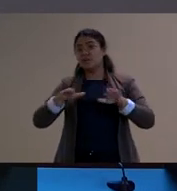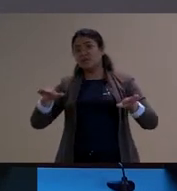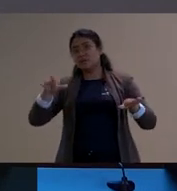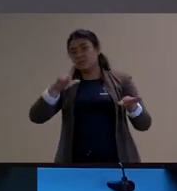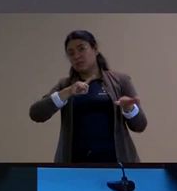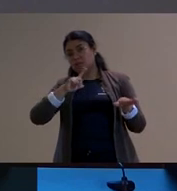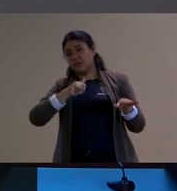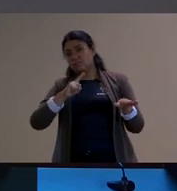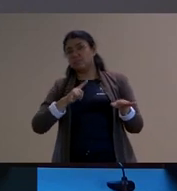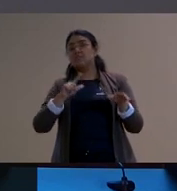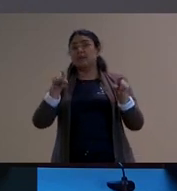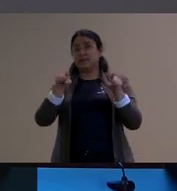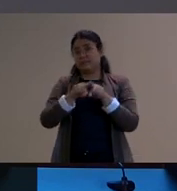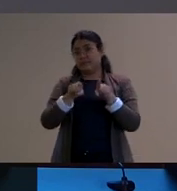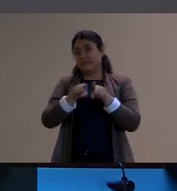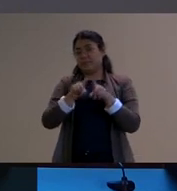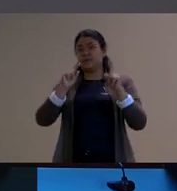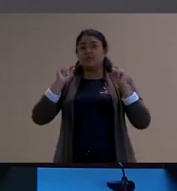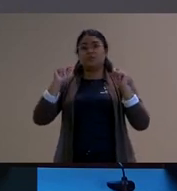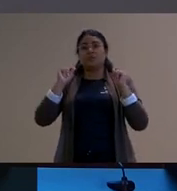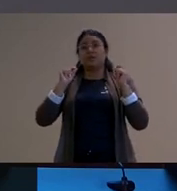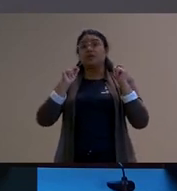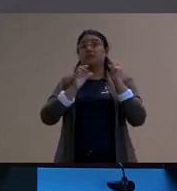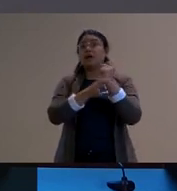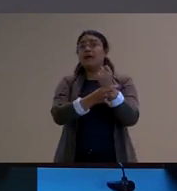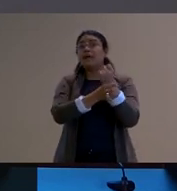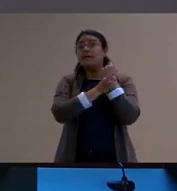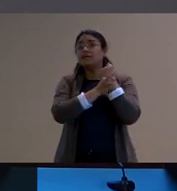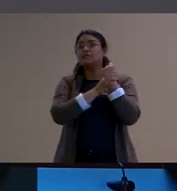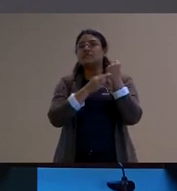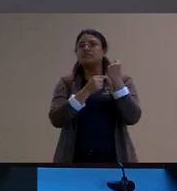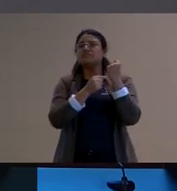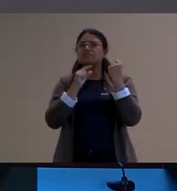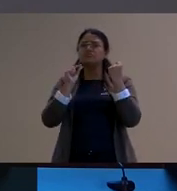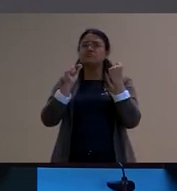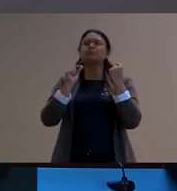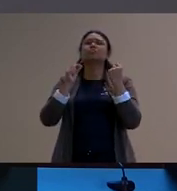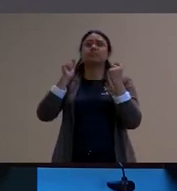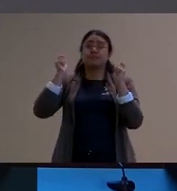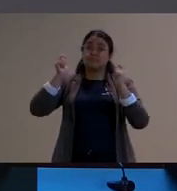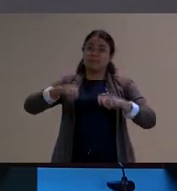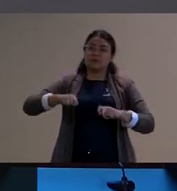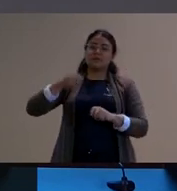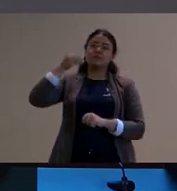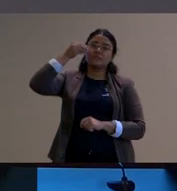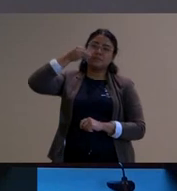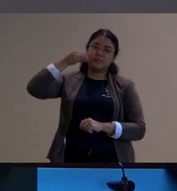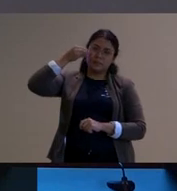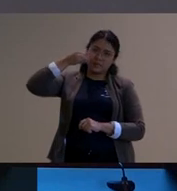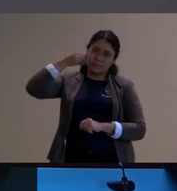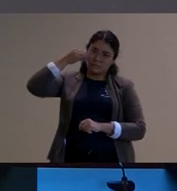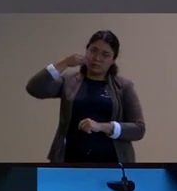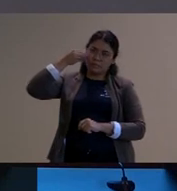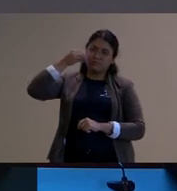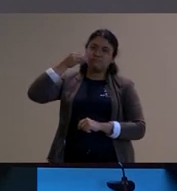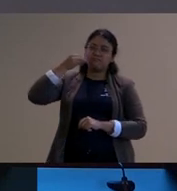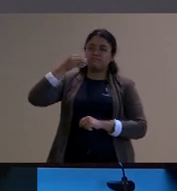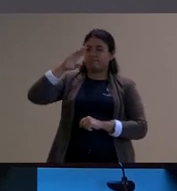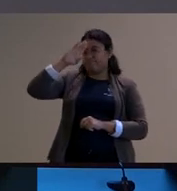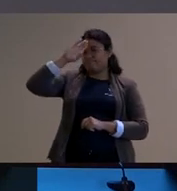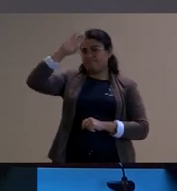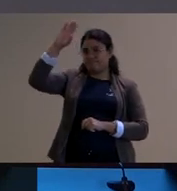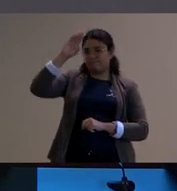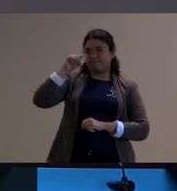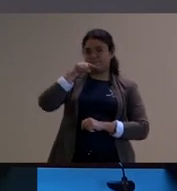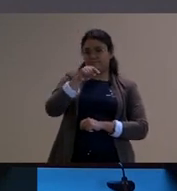e sobretudo garantir que elas possam ser experimentadas que eu acho que esse é o desejo manifesto também